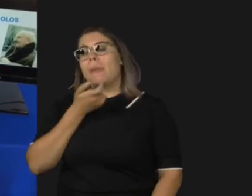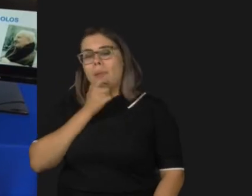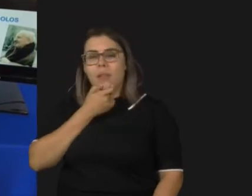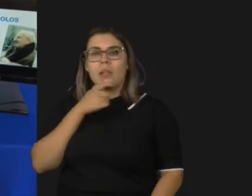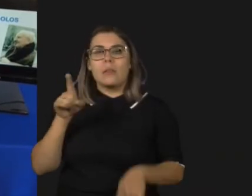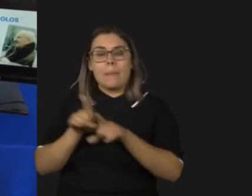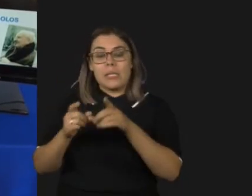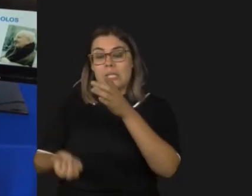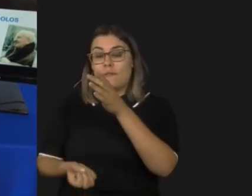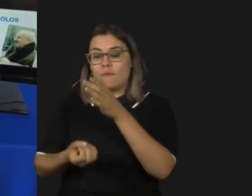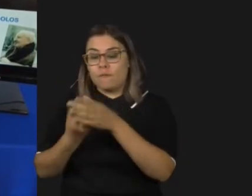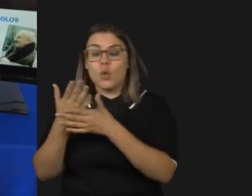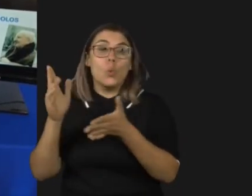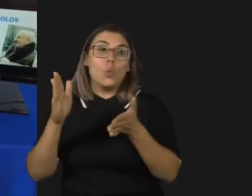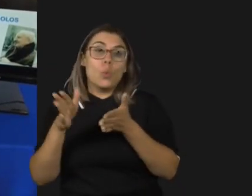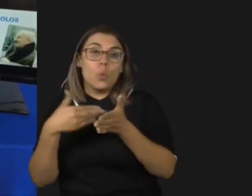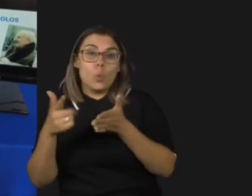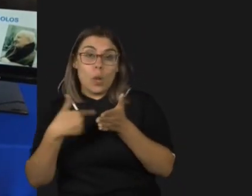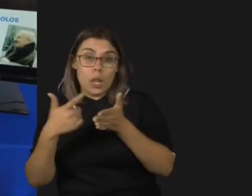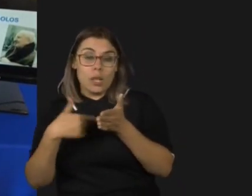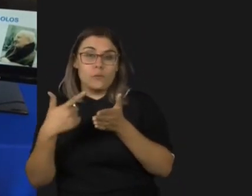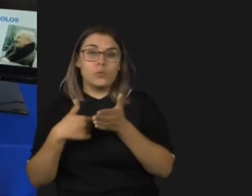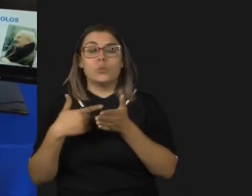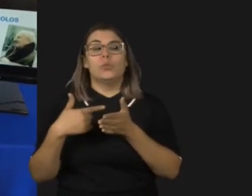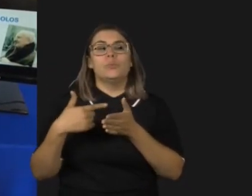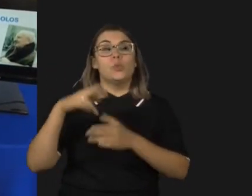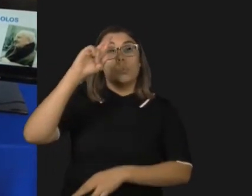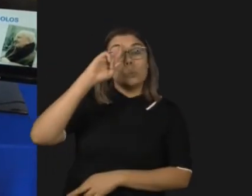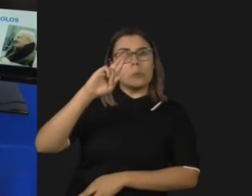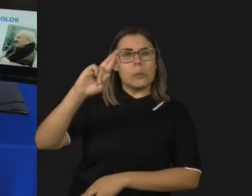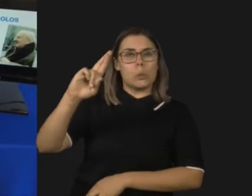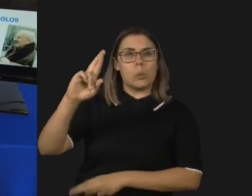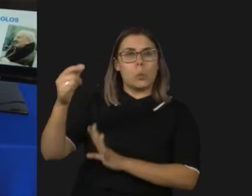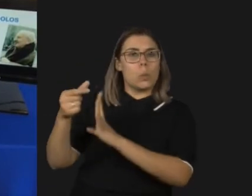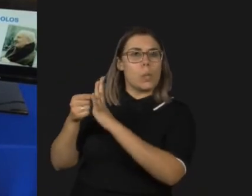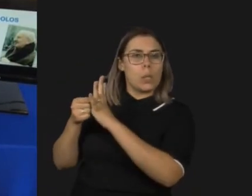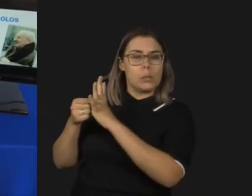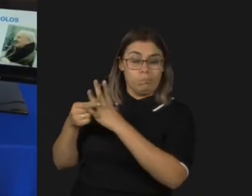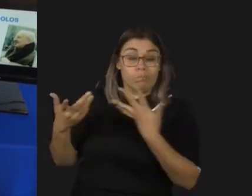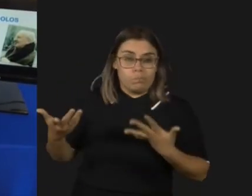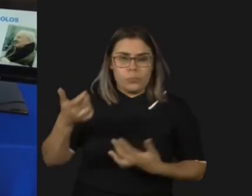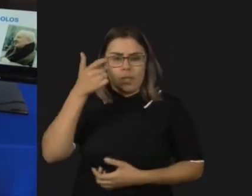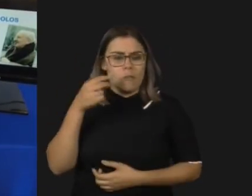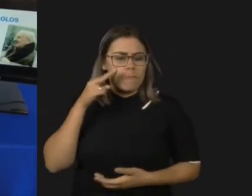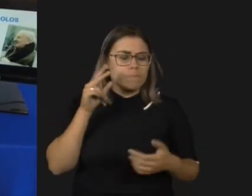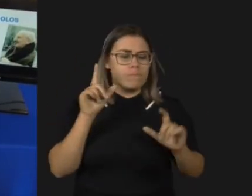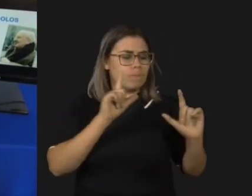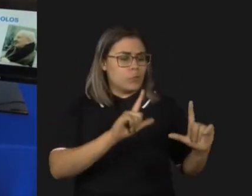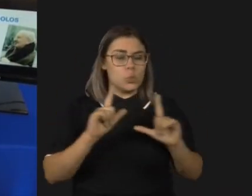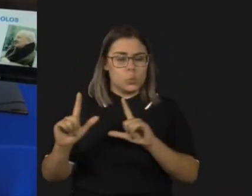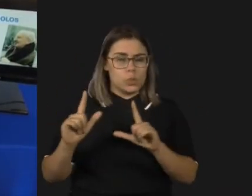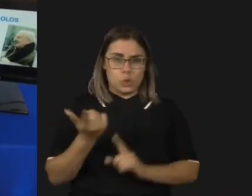então lembra O Senhor dos Anéis e O Código da Vinte eu me inspirei para escrever ainda mais para